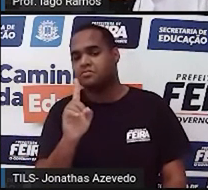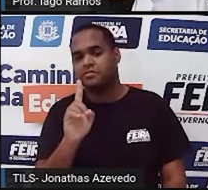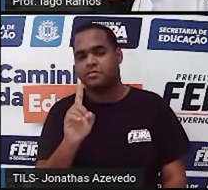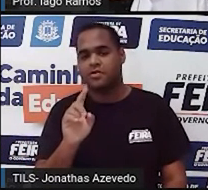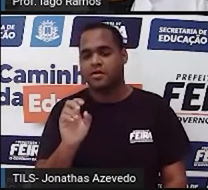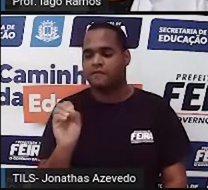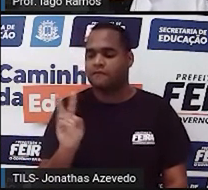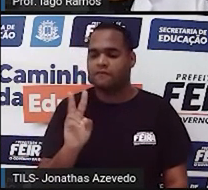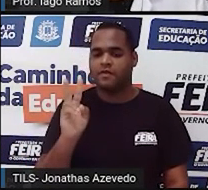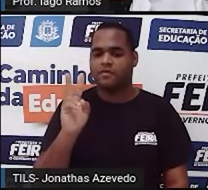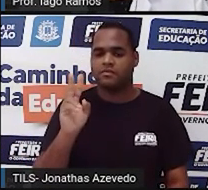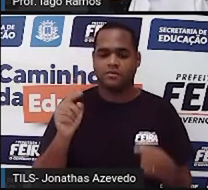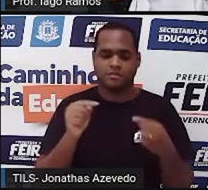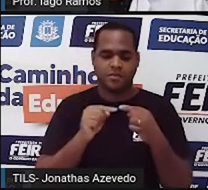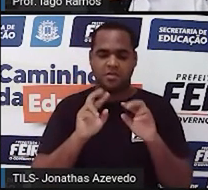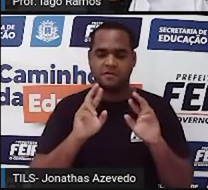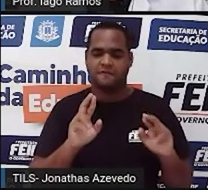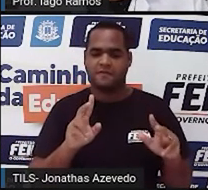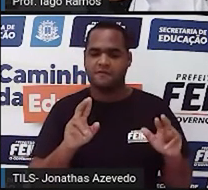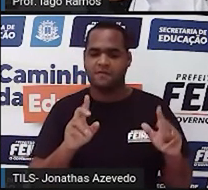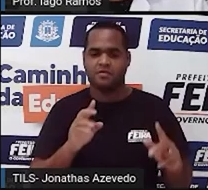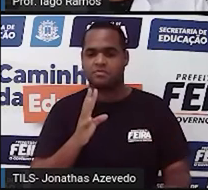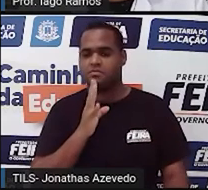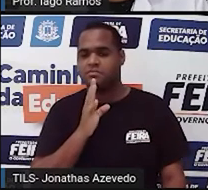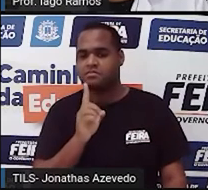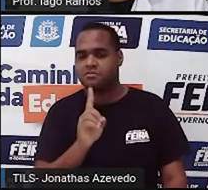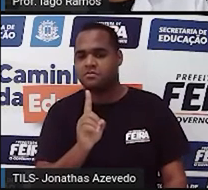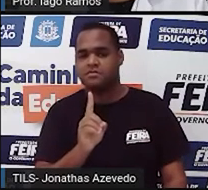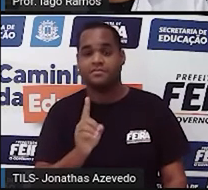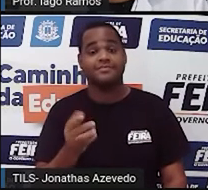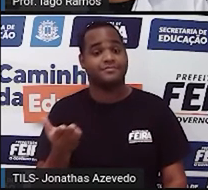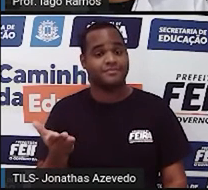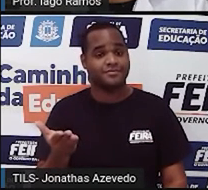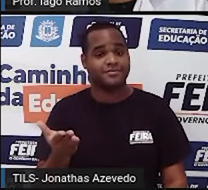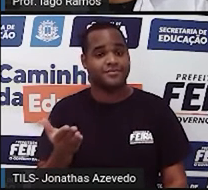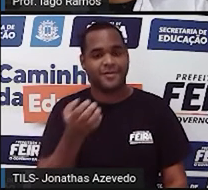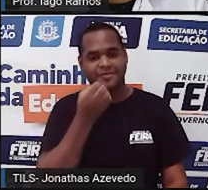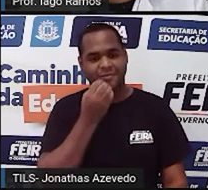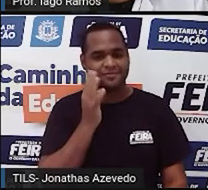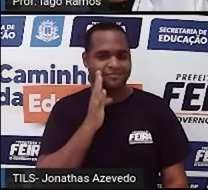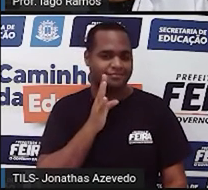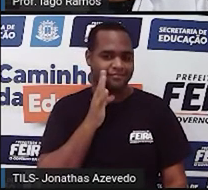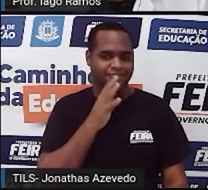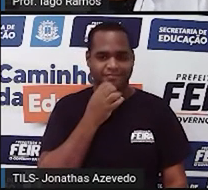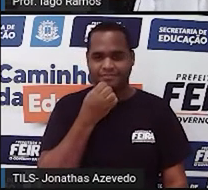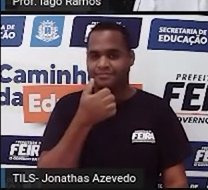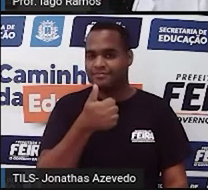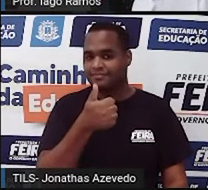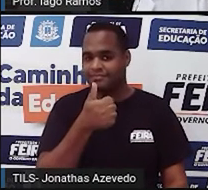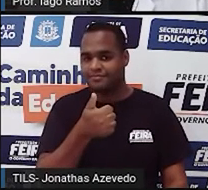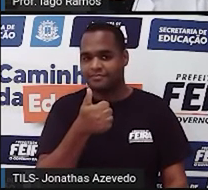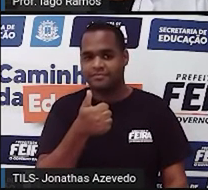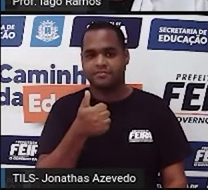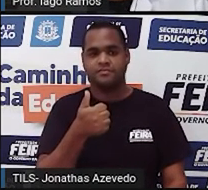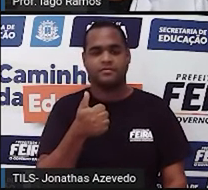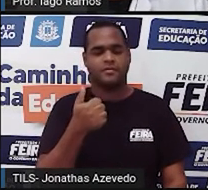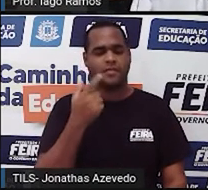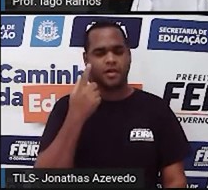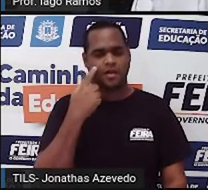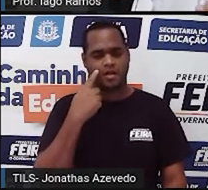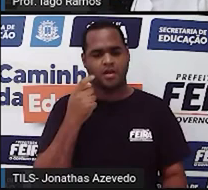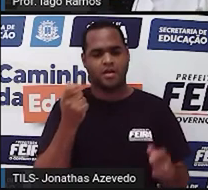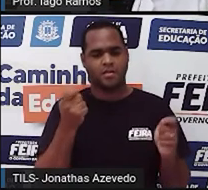Valores que são desconhecidos. Pois é. Olha só que coisa bacana. Então, quando a gente tiver